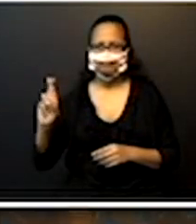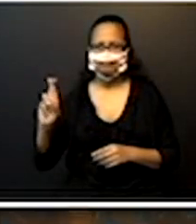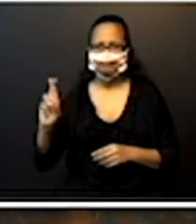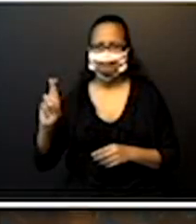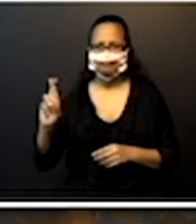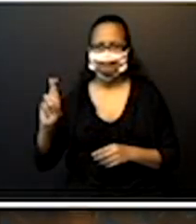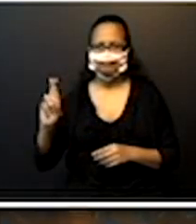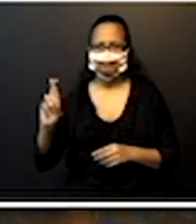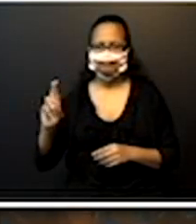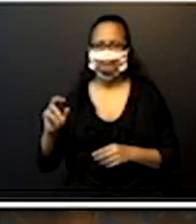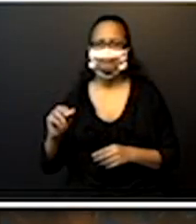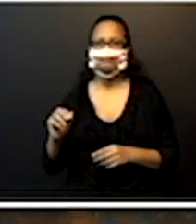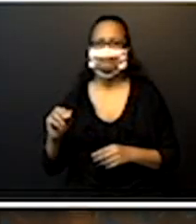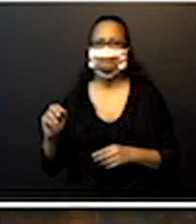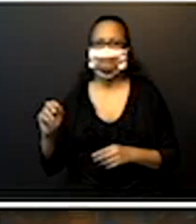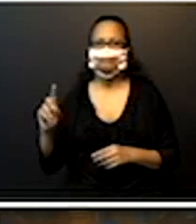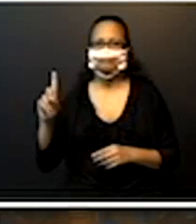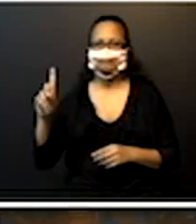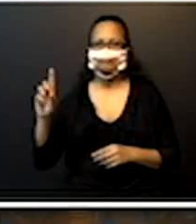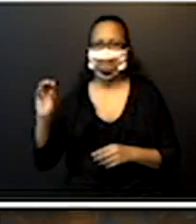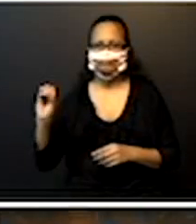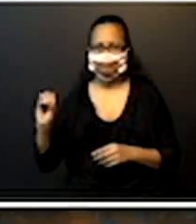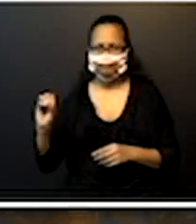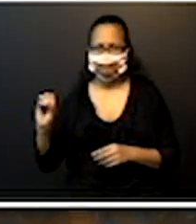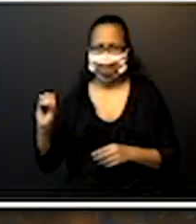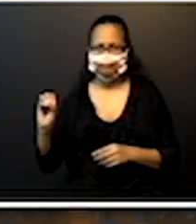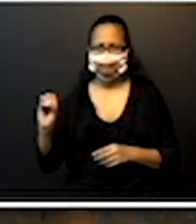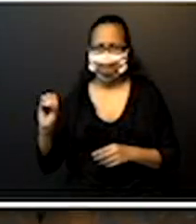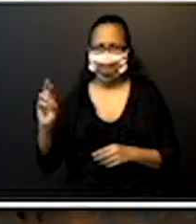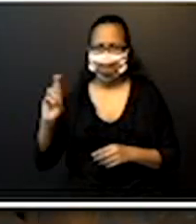Olha lá, 10, 100 e 1 real.